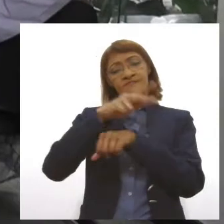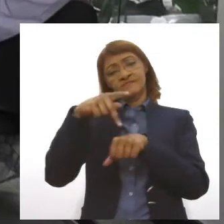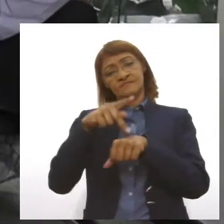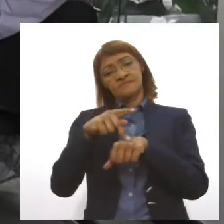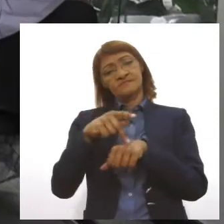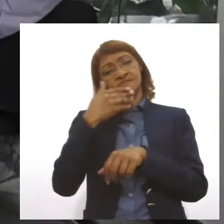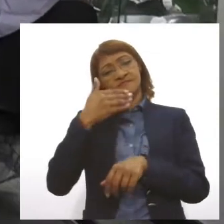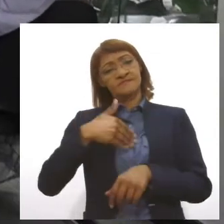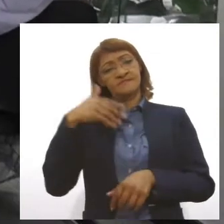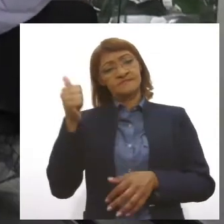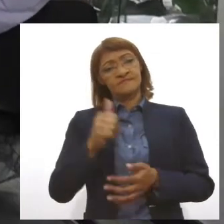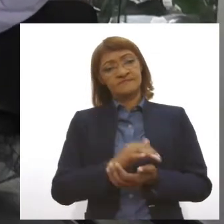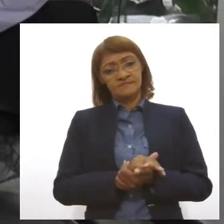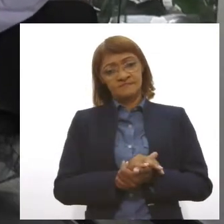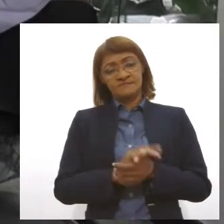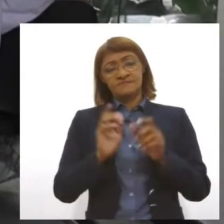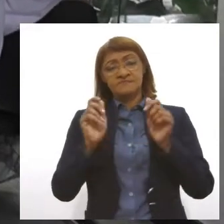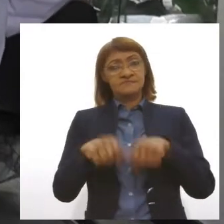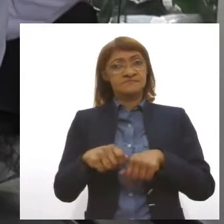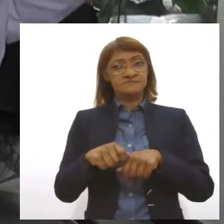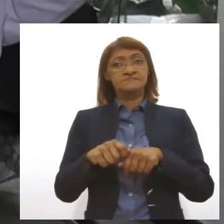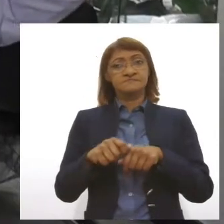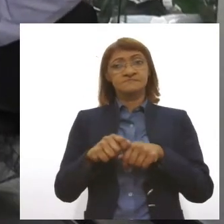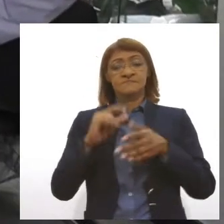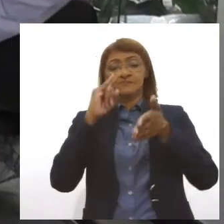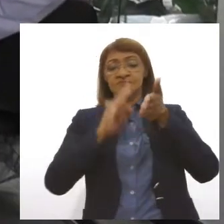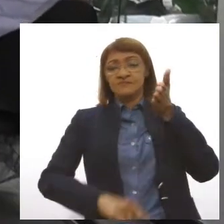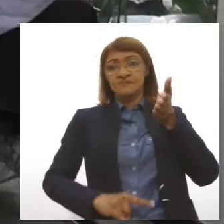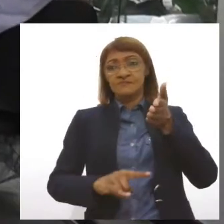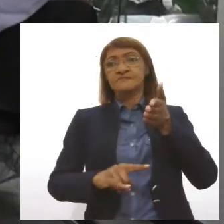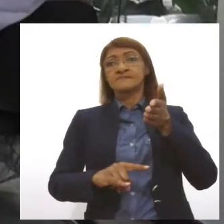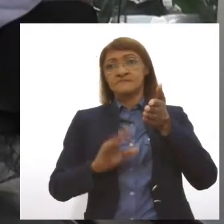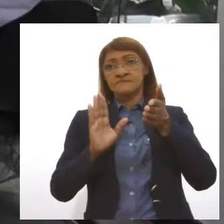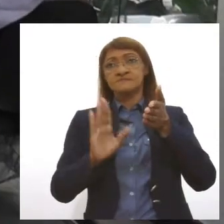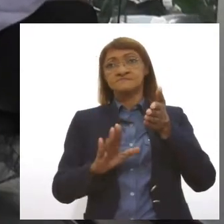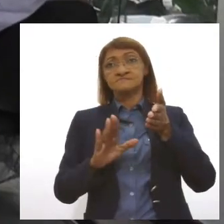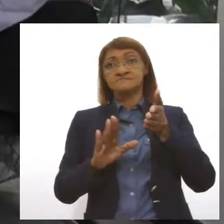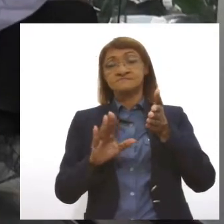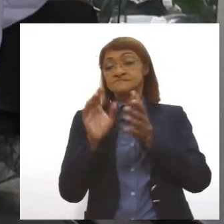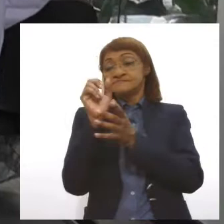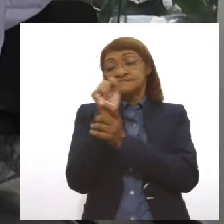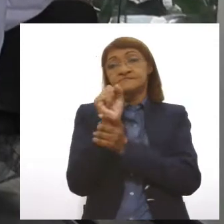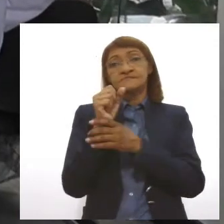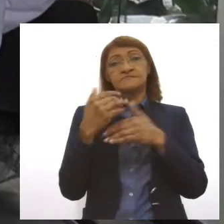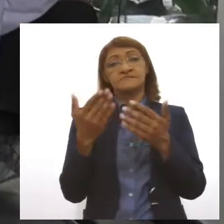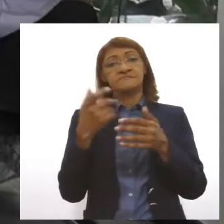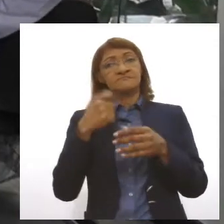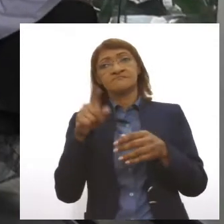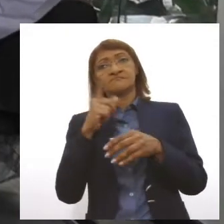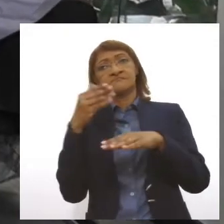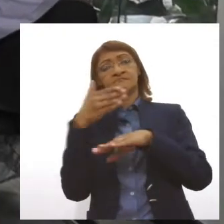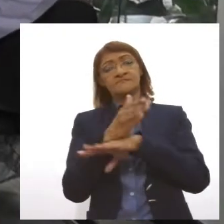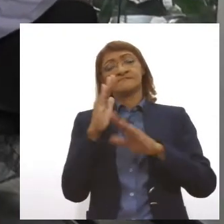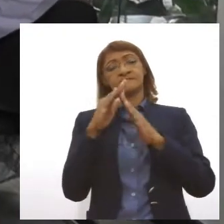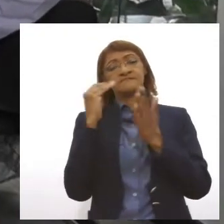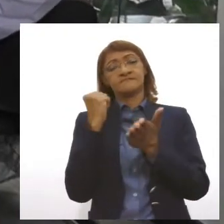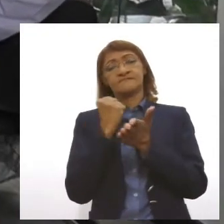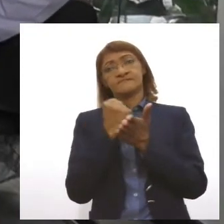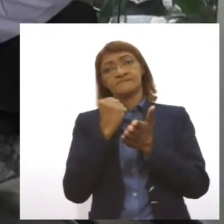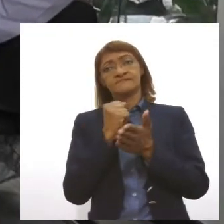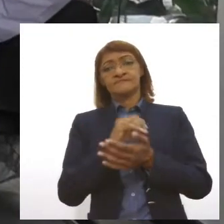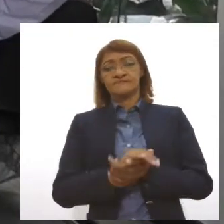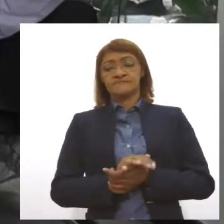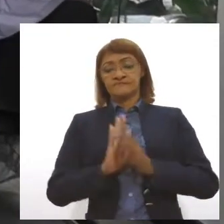do cidadão. Tanto na procuração, como na escritura. O cidadão não precisa mais se deslocar ao quartório, de sua própria residência, de sua própria casa,